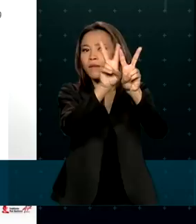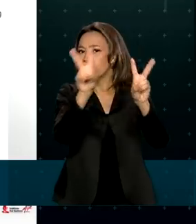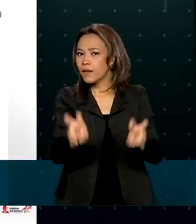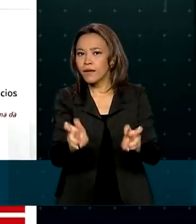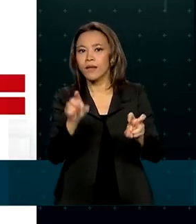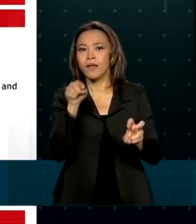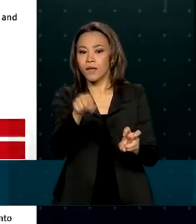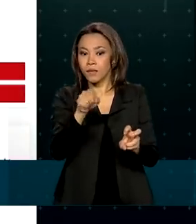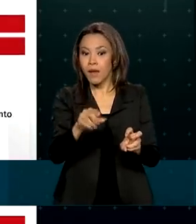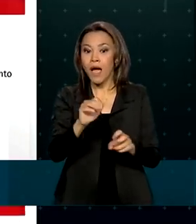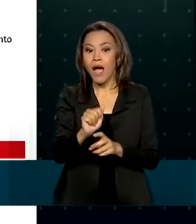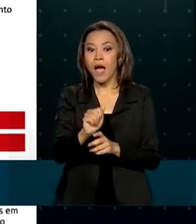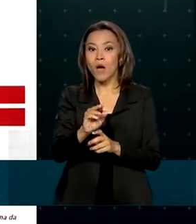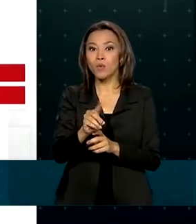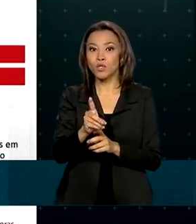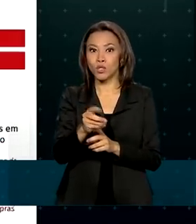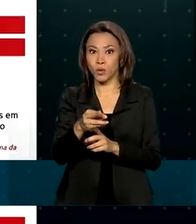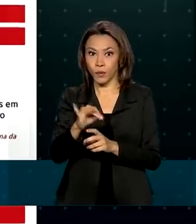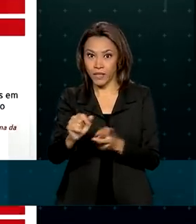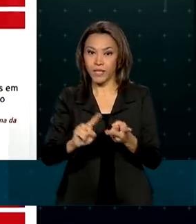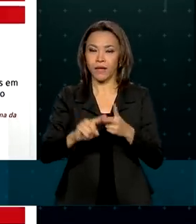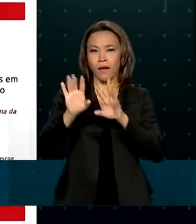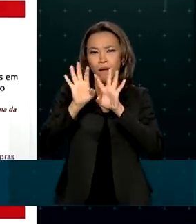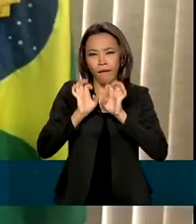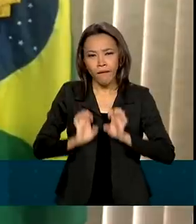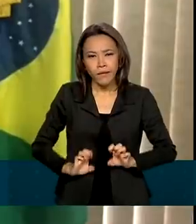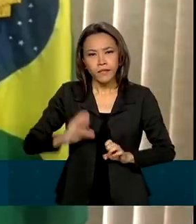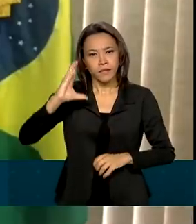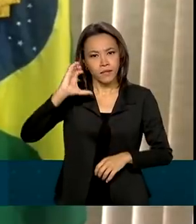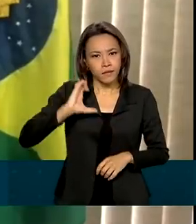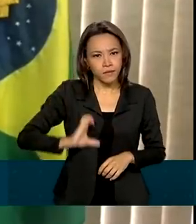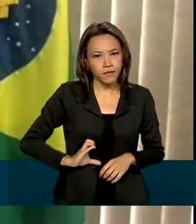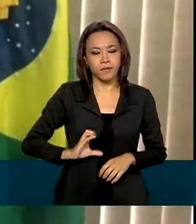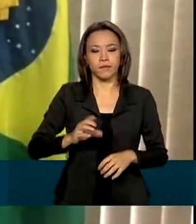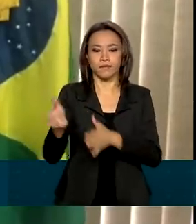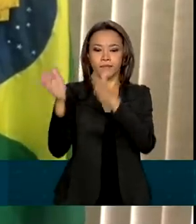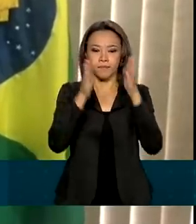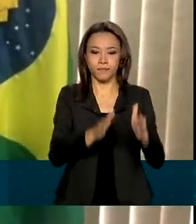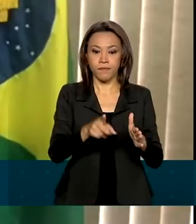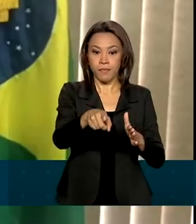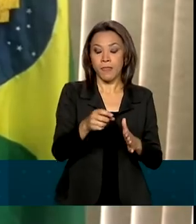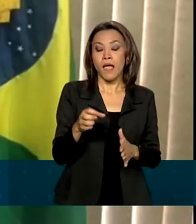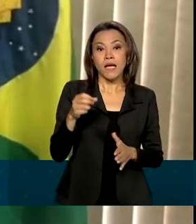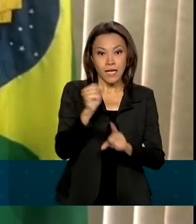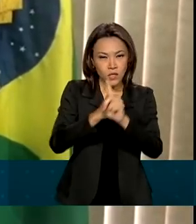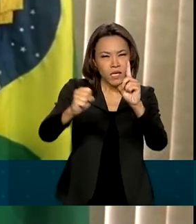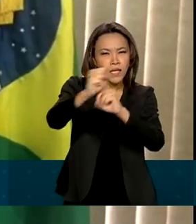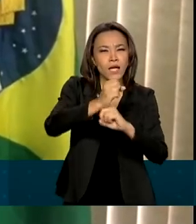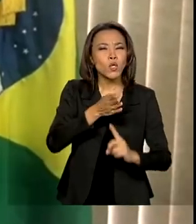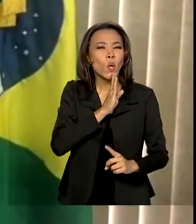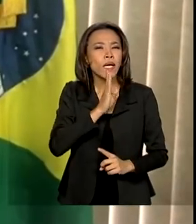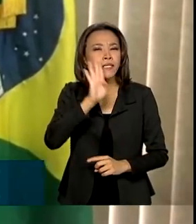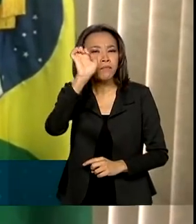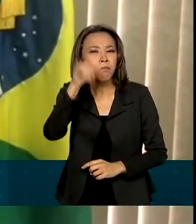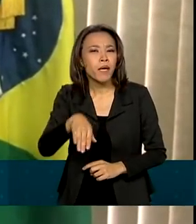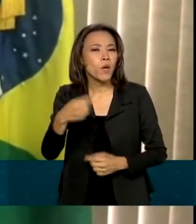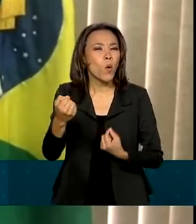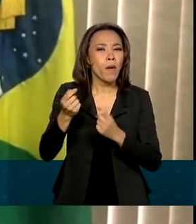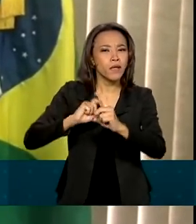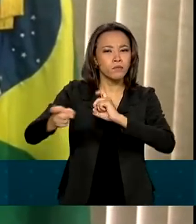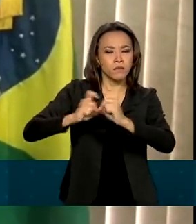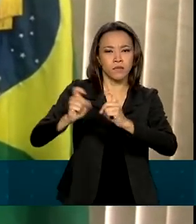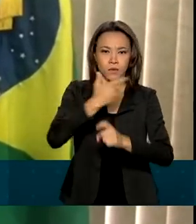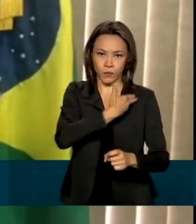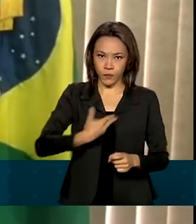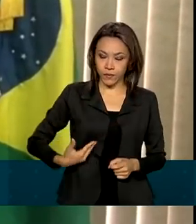temas como auditoria e controle, ética e cidadania. Se a sociedade conhece bem como funciona a gestão pública, ela